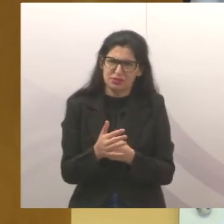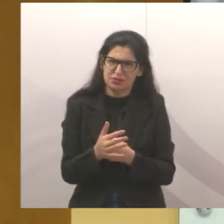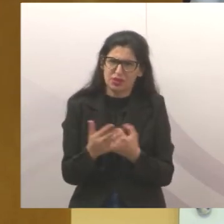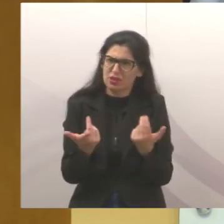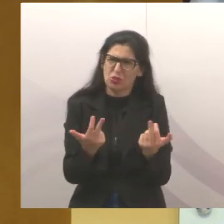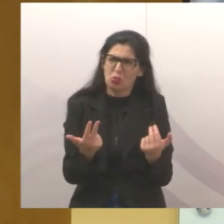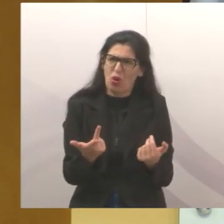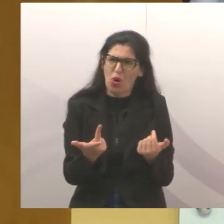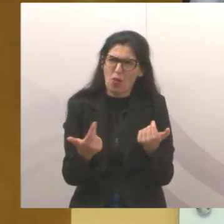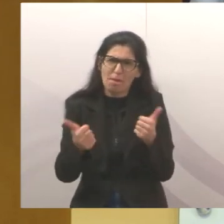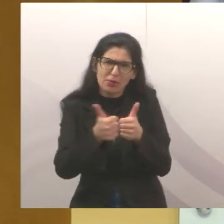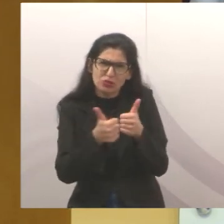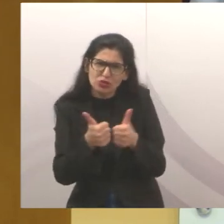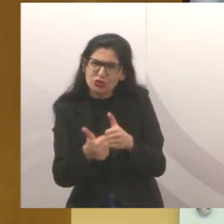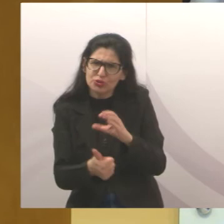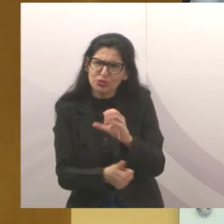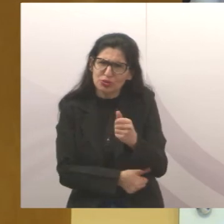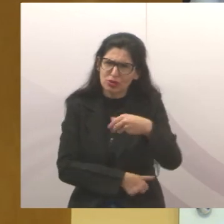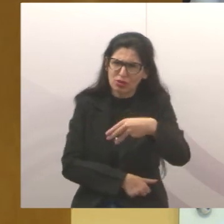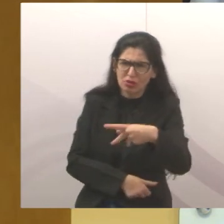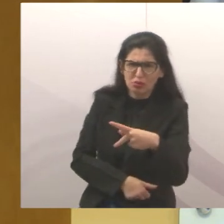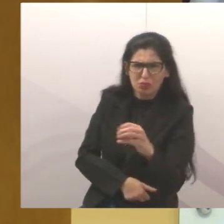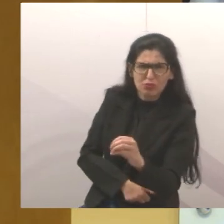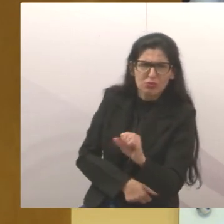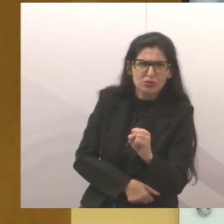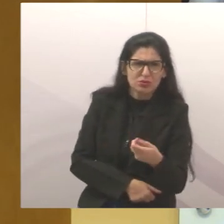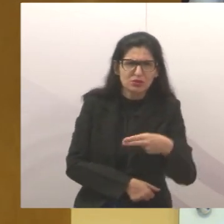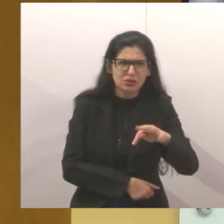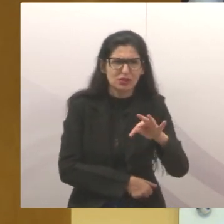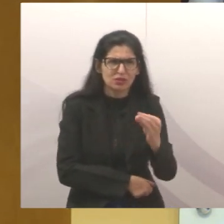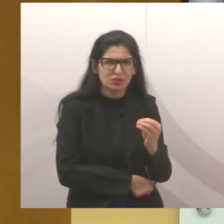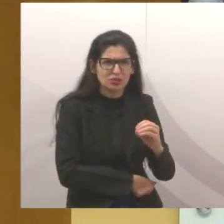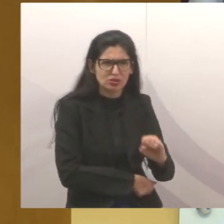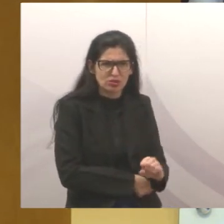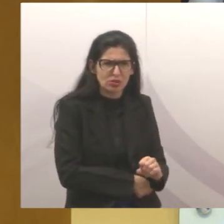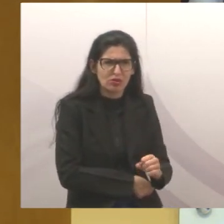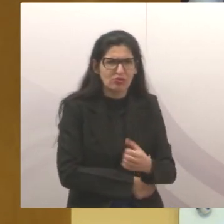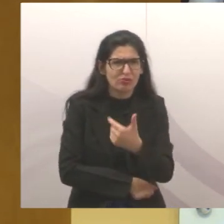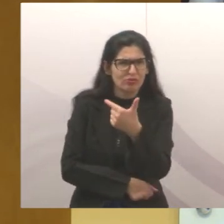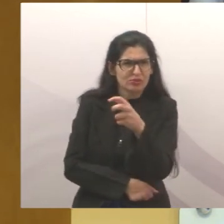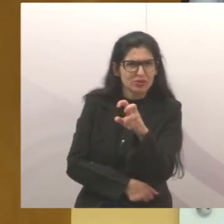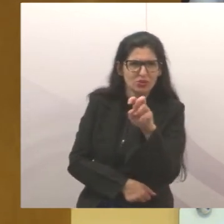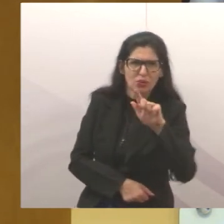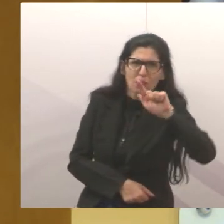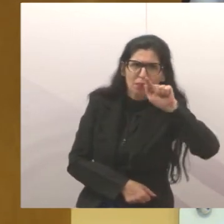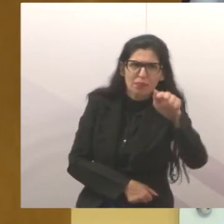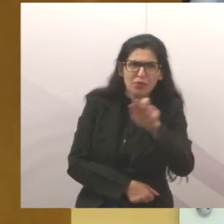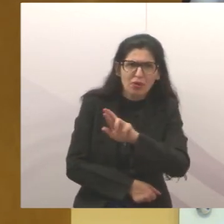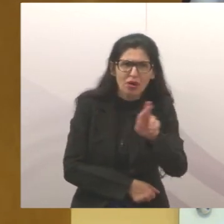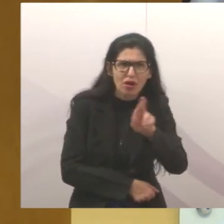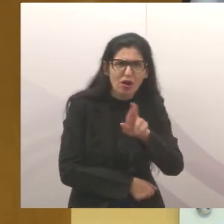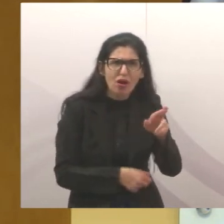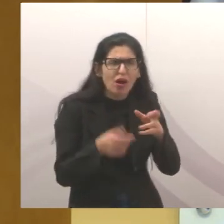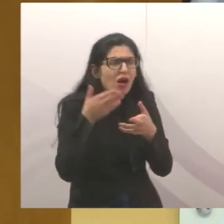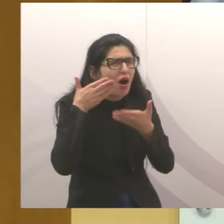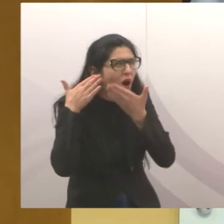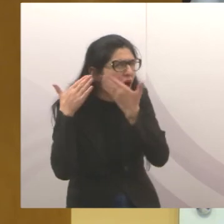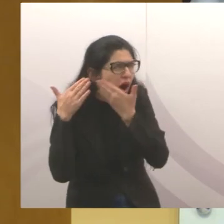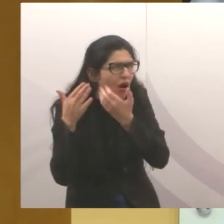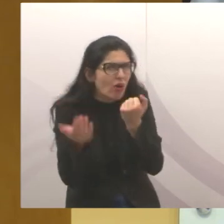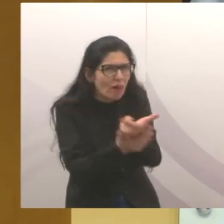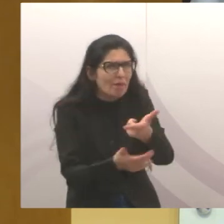Santo, e o menino tem que vir para Santa Casa e gastou 25 mil reais no aparelho que se machucou ao lado do rosto.